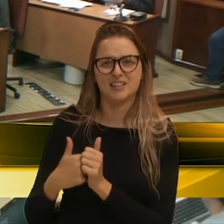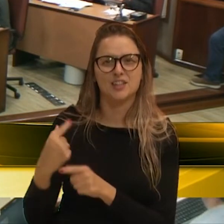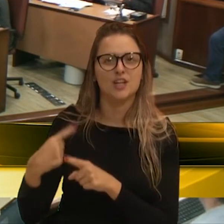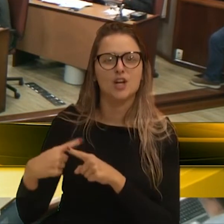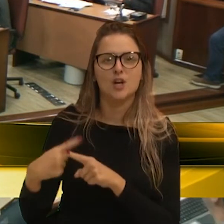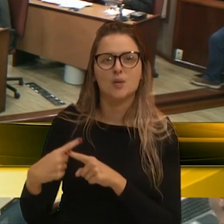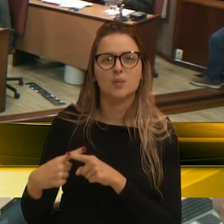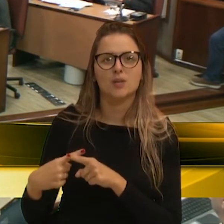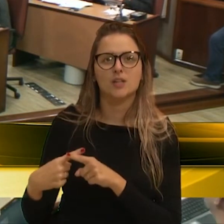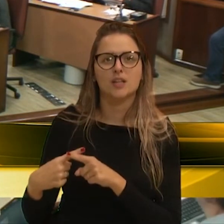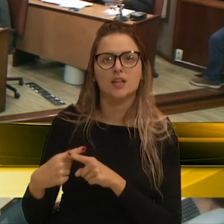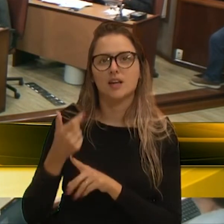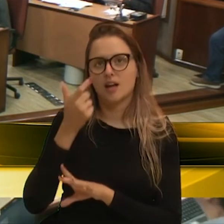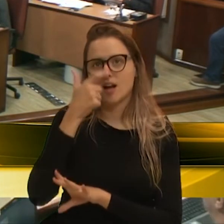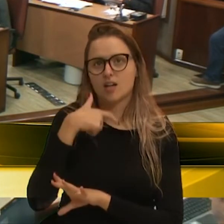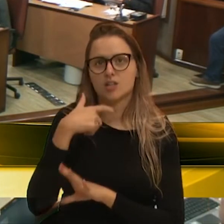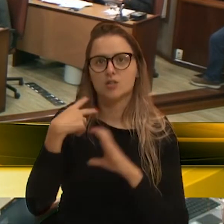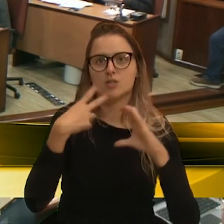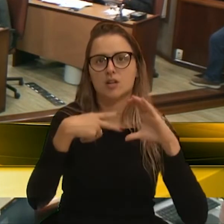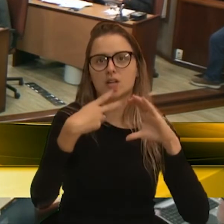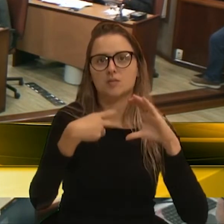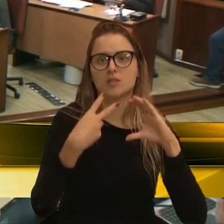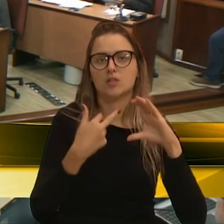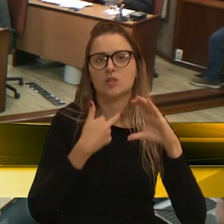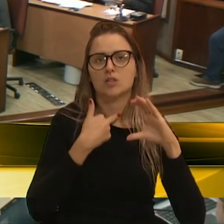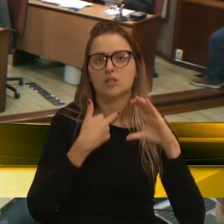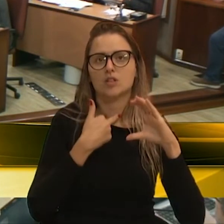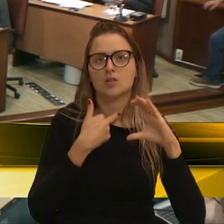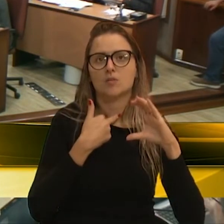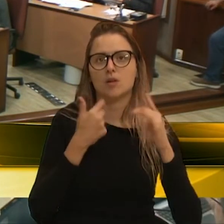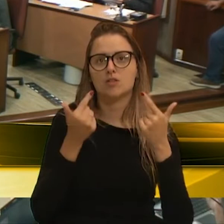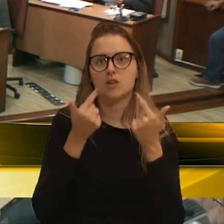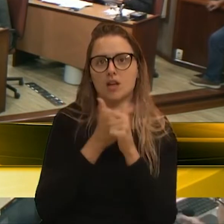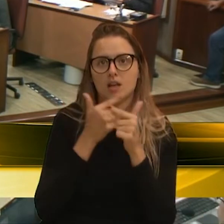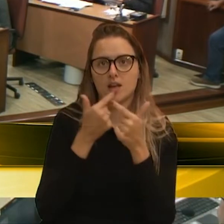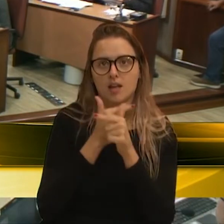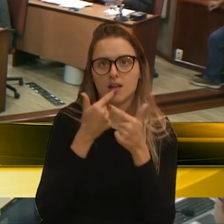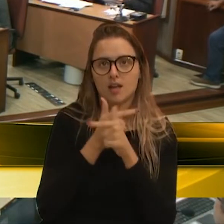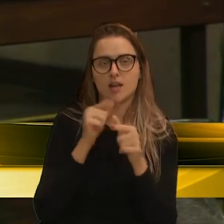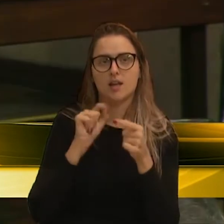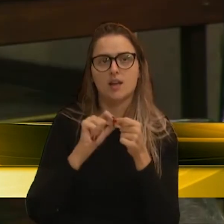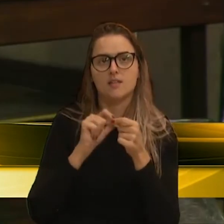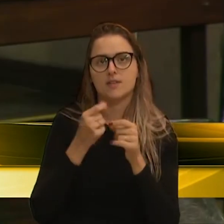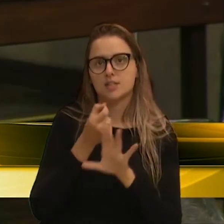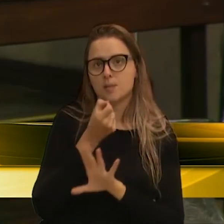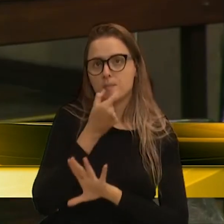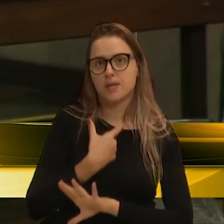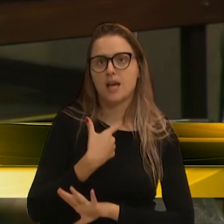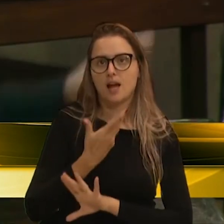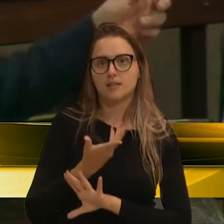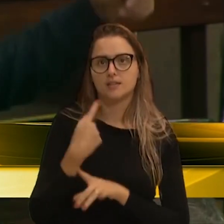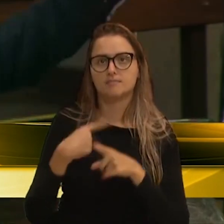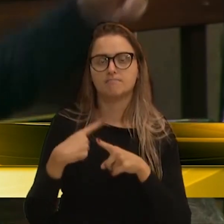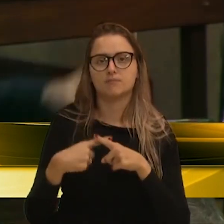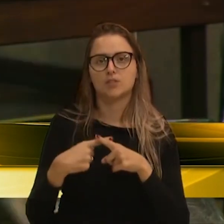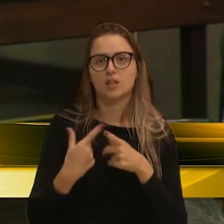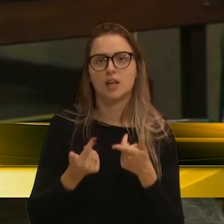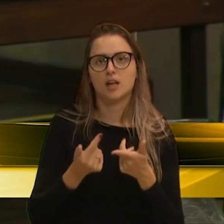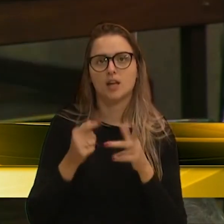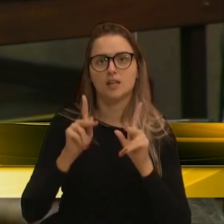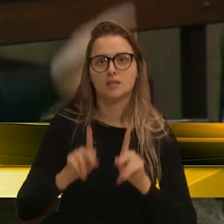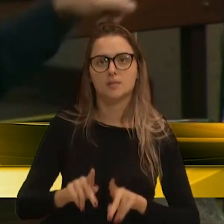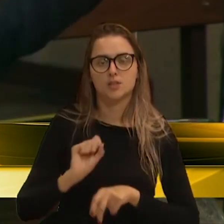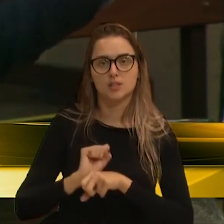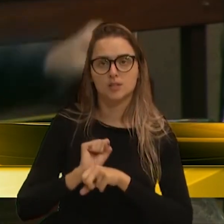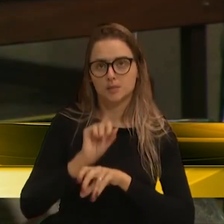a gente senta... Agora, eu acho que a Câmara de Vereadores não pode virar nesse deboche de querer fazer pegadinha. Porque, enquanto a gente faz pegadinha, as pessoas estão esperando na vaga dos